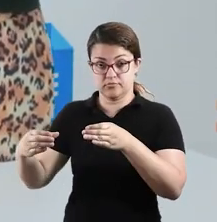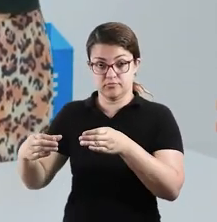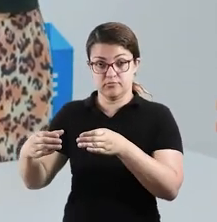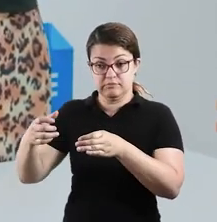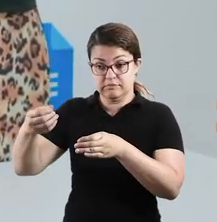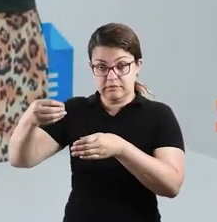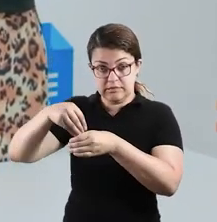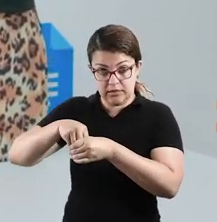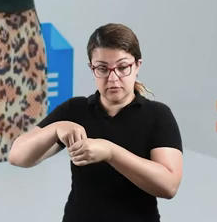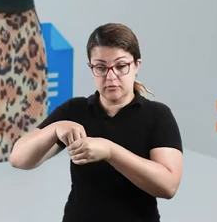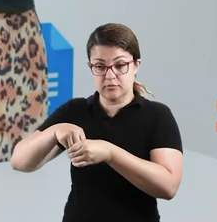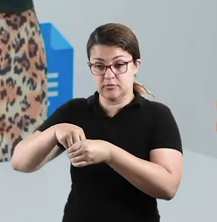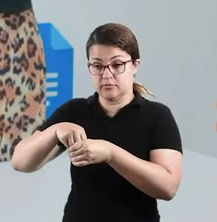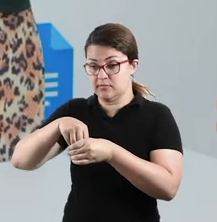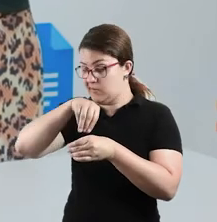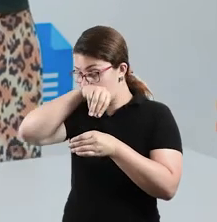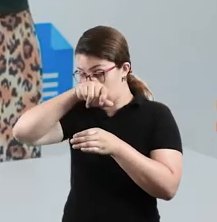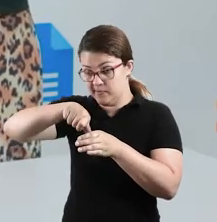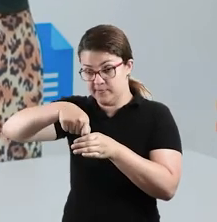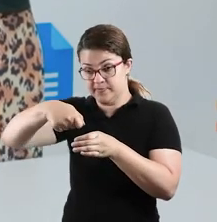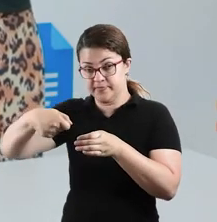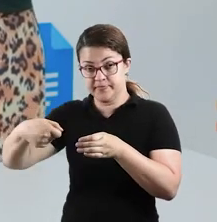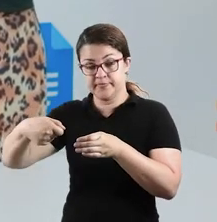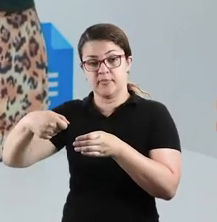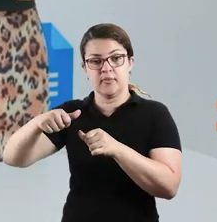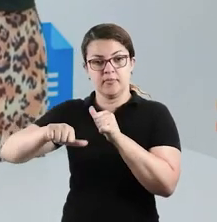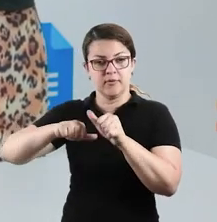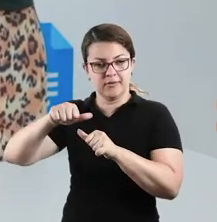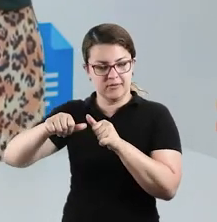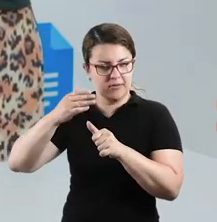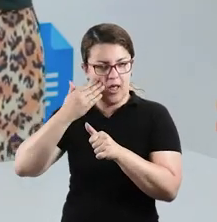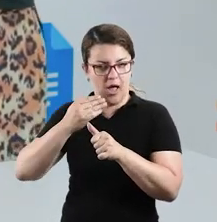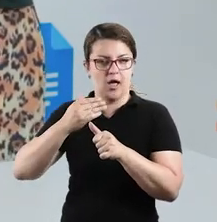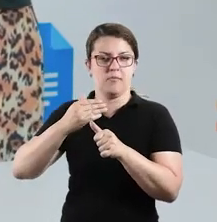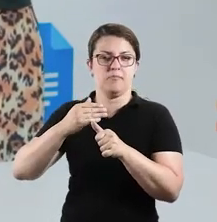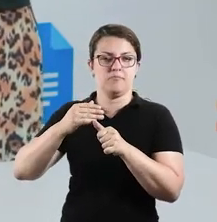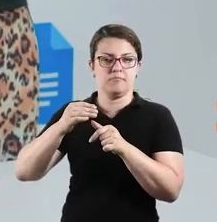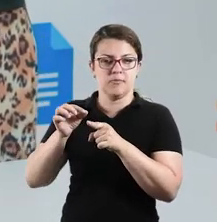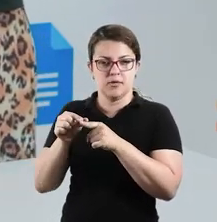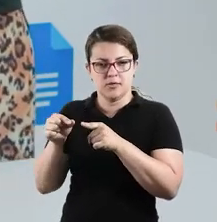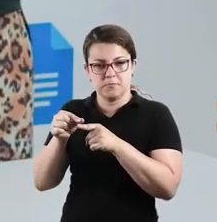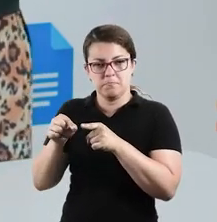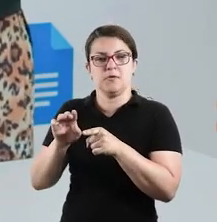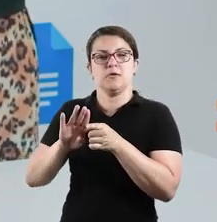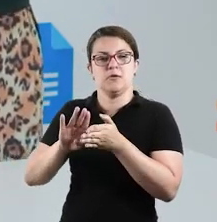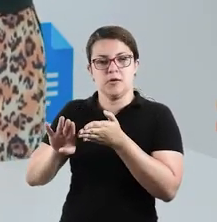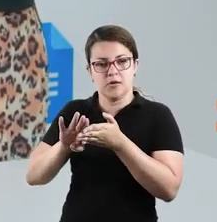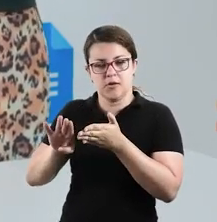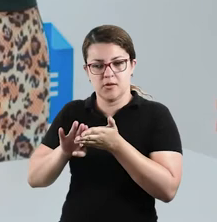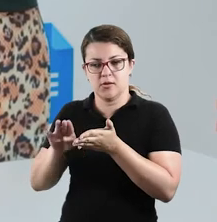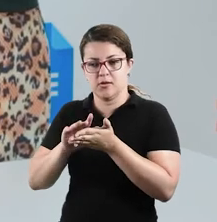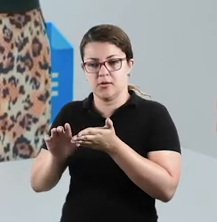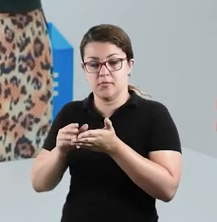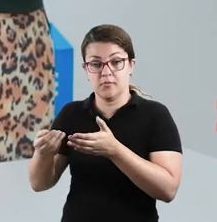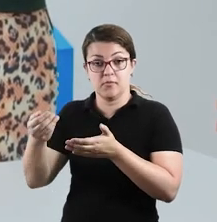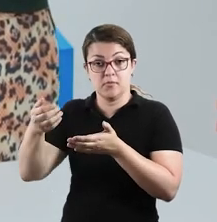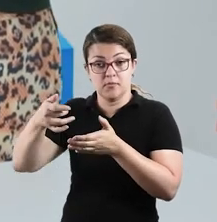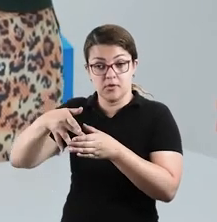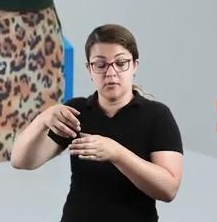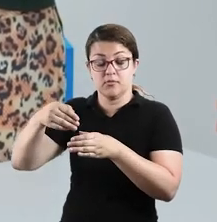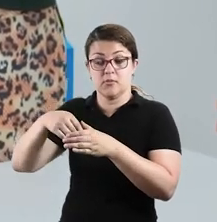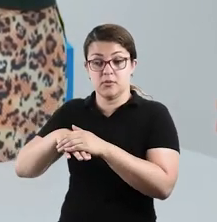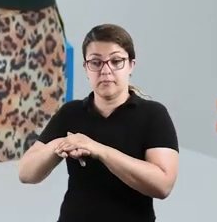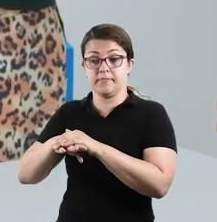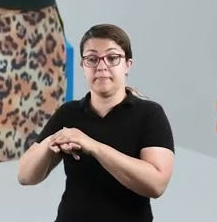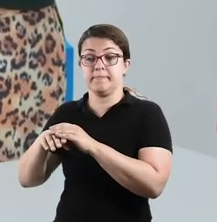e conserva. O peixe na lata, olha. Ele sofre um pequeno processo. Tira as escamas, corta um pedacinho para poder colocar ele lá dentro da